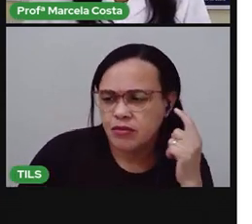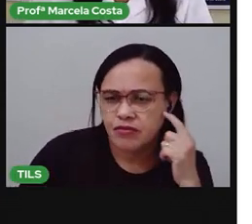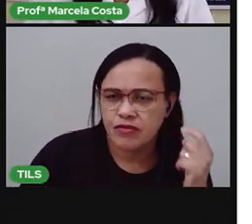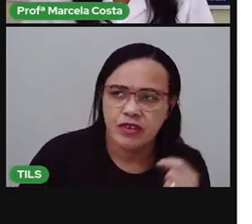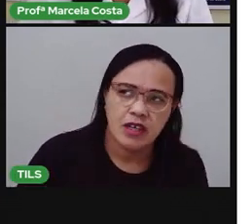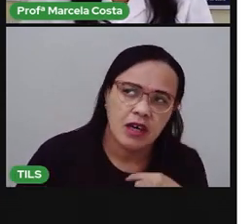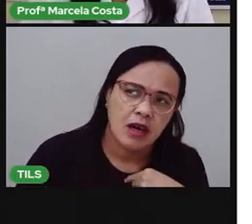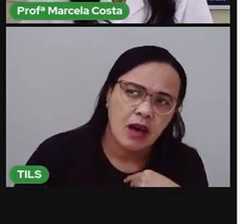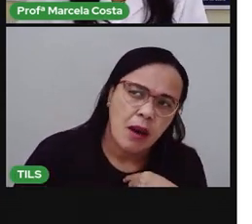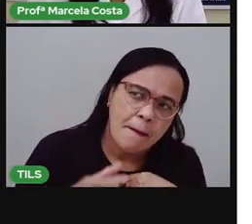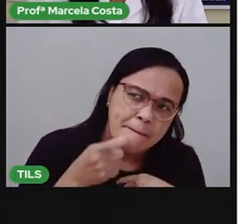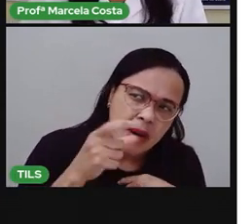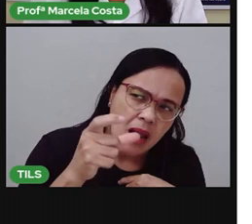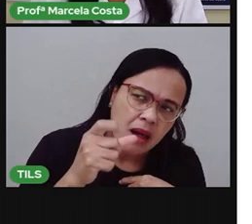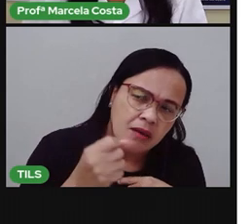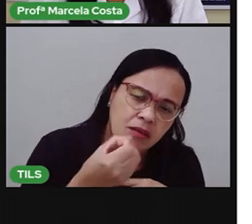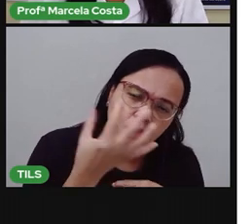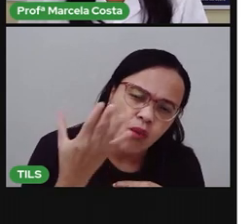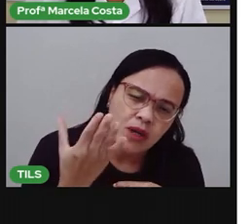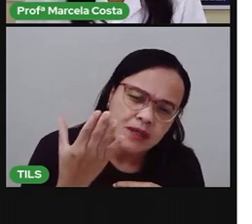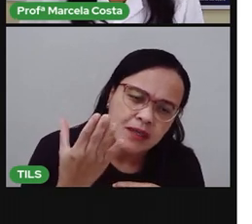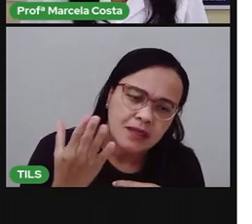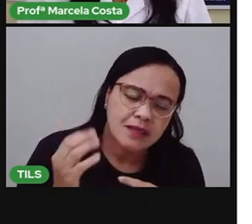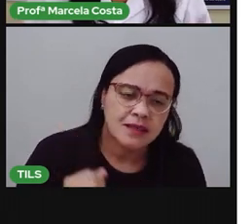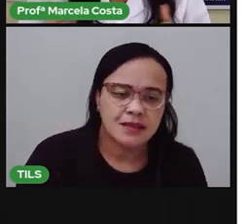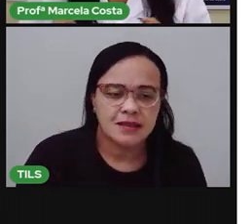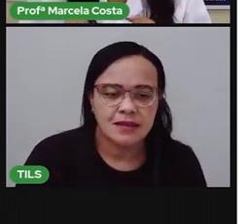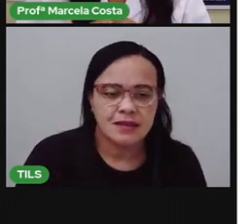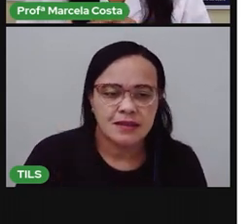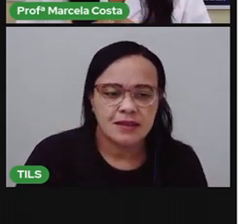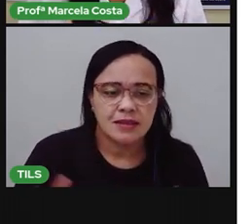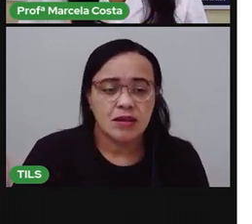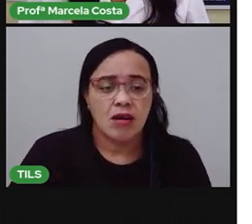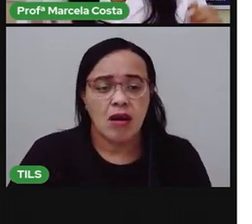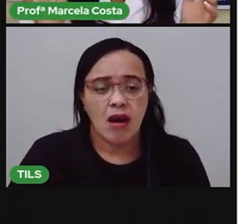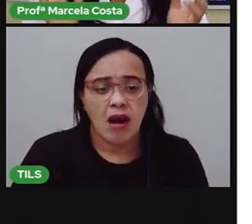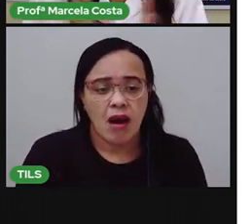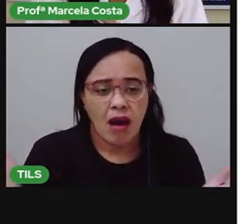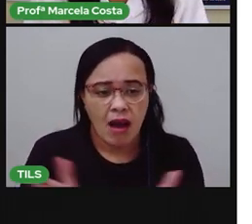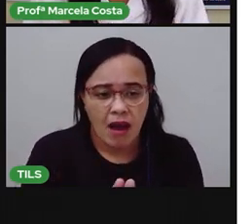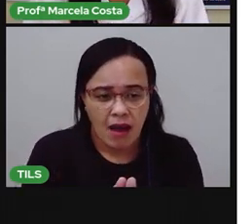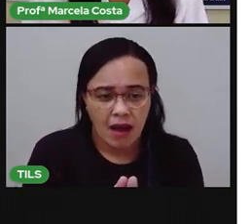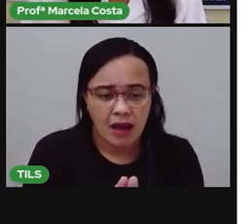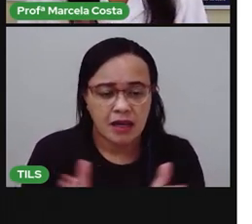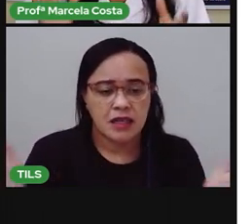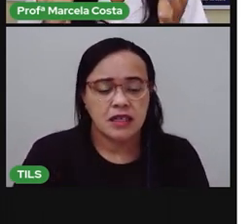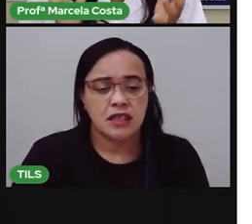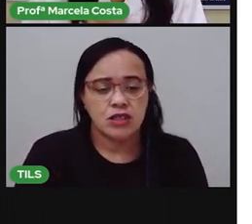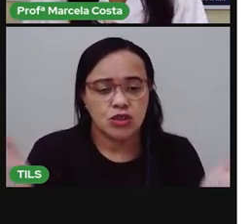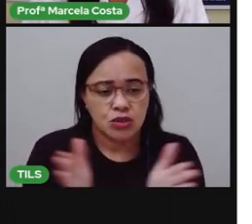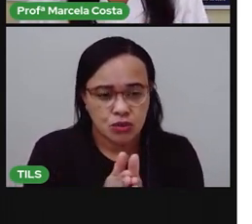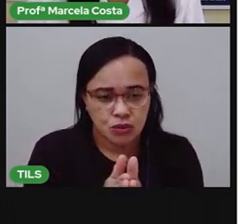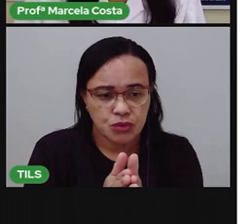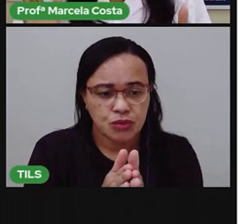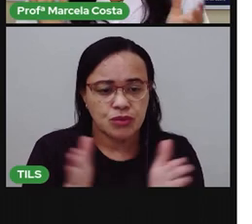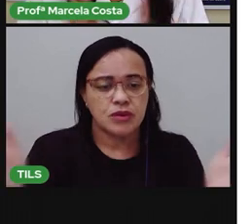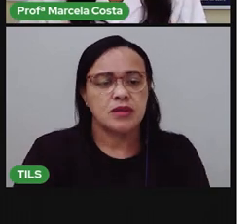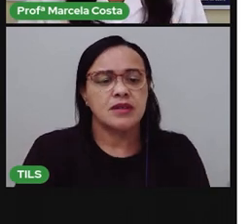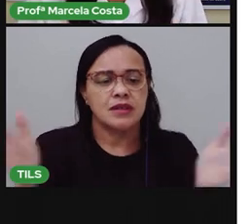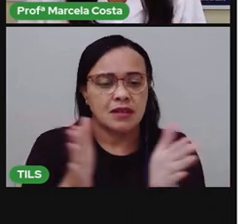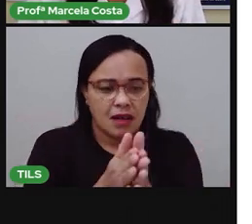falar essa palavra? Açúcar. Vamos fazer junto. A-ÇU